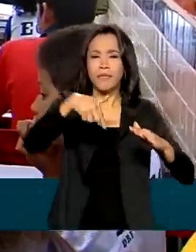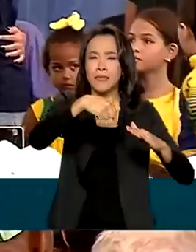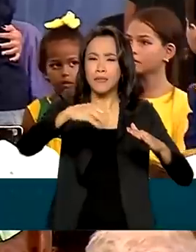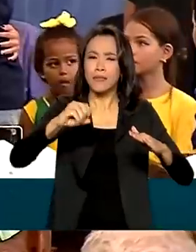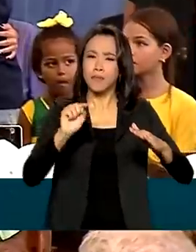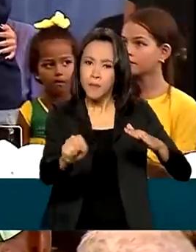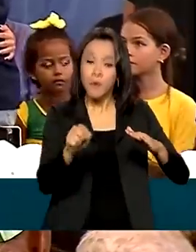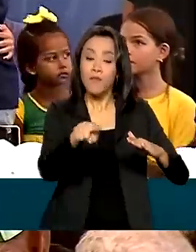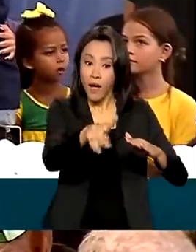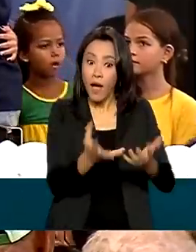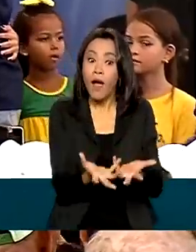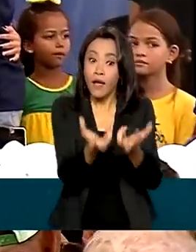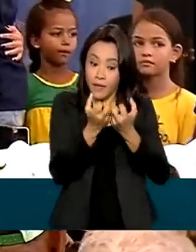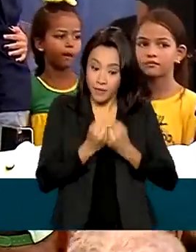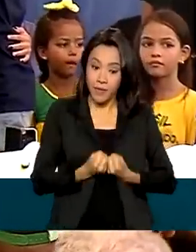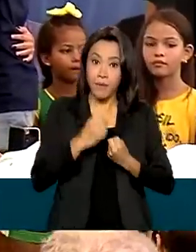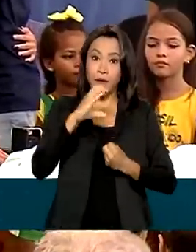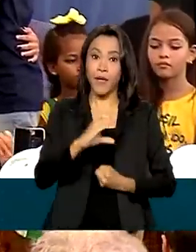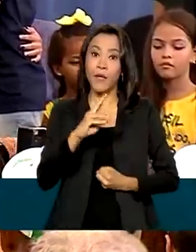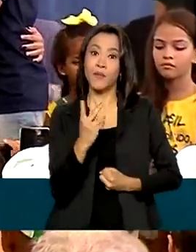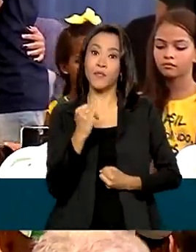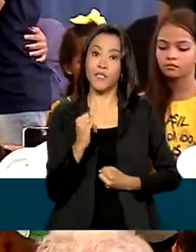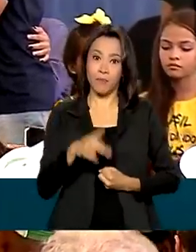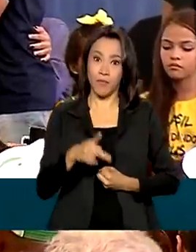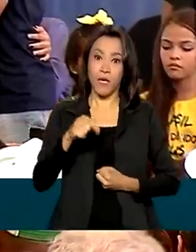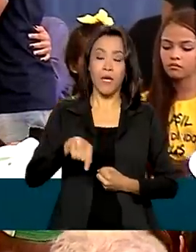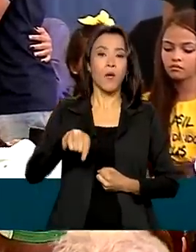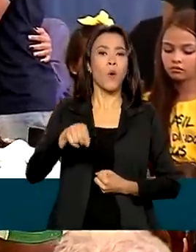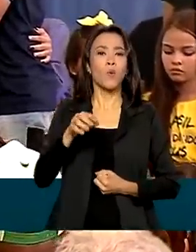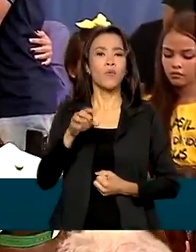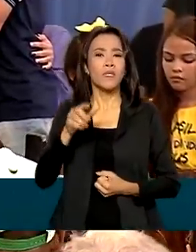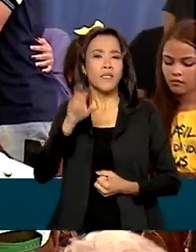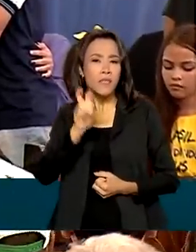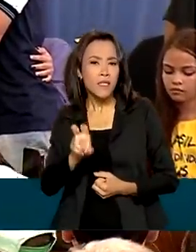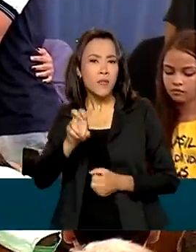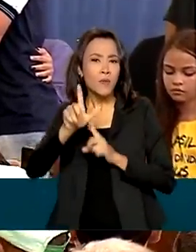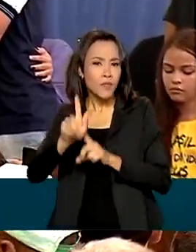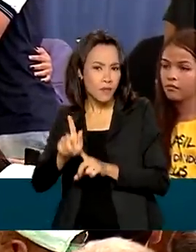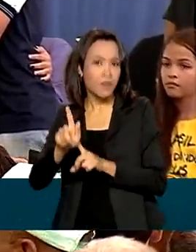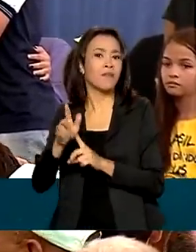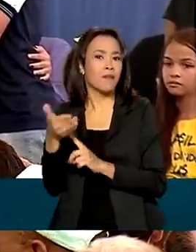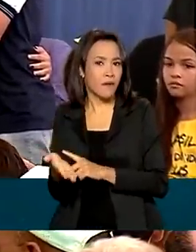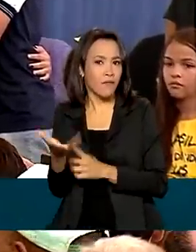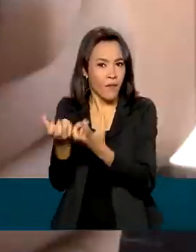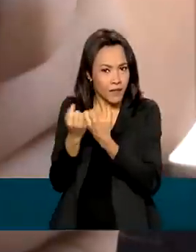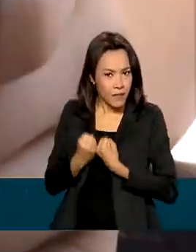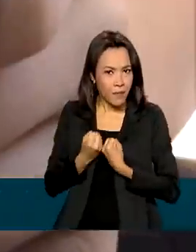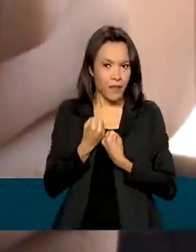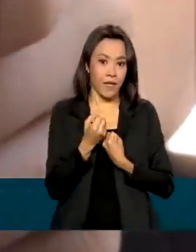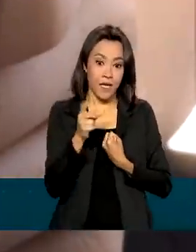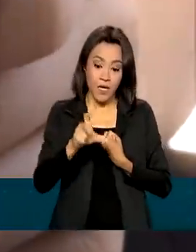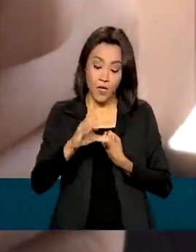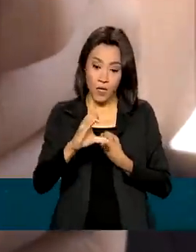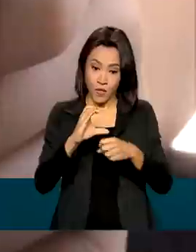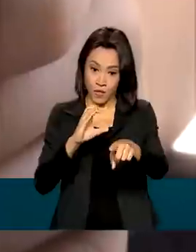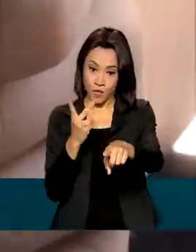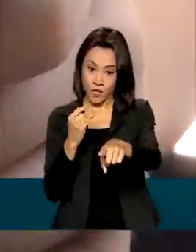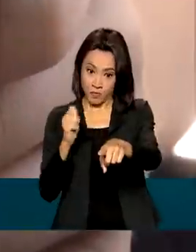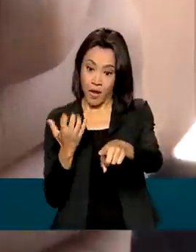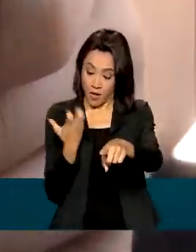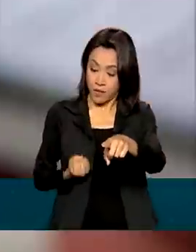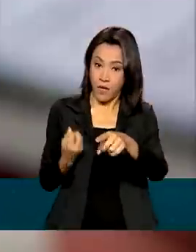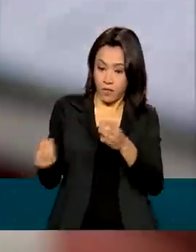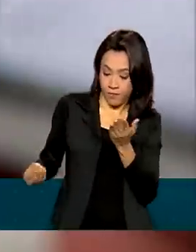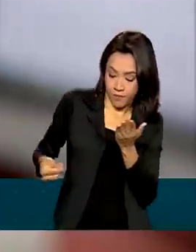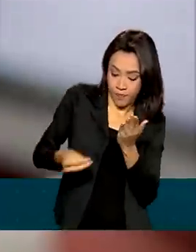pública vão ganhar um chip com pacote de 20 gigabytes. Recebe o benefício em todo o país quem tem um aparelho que aceite o